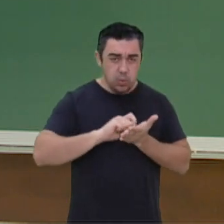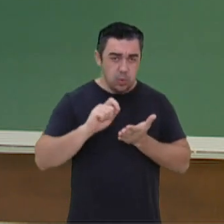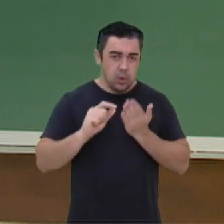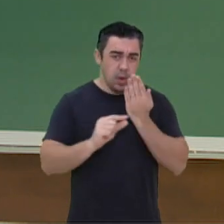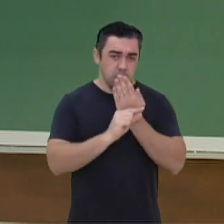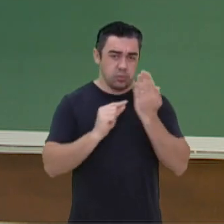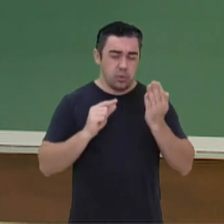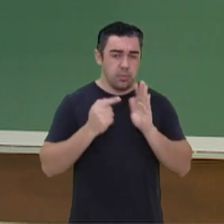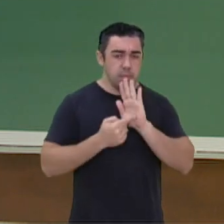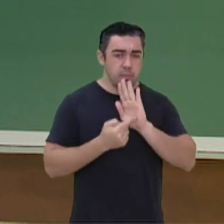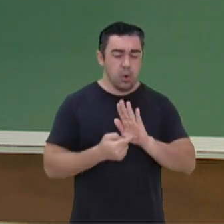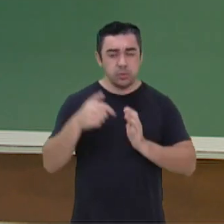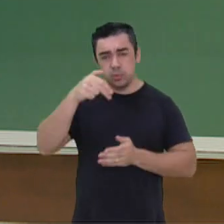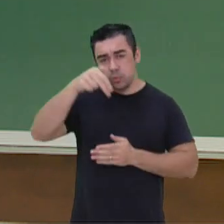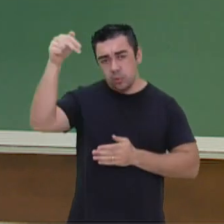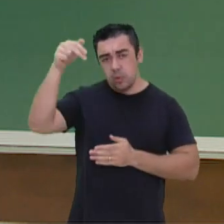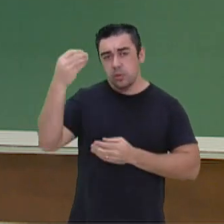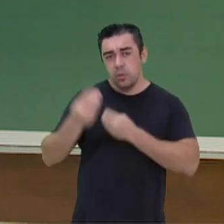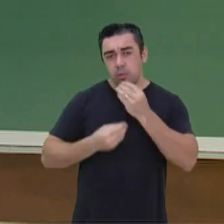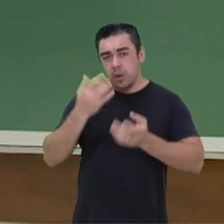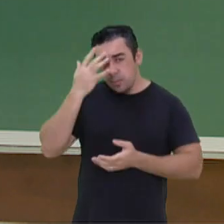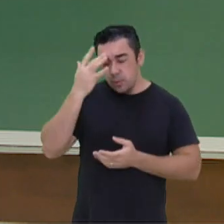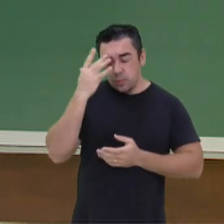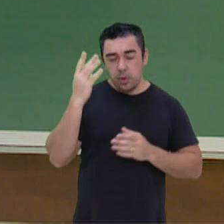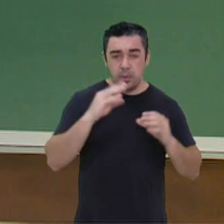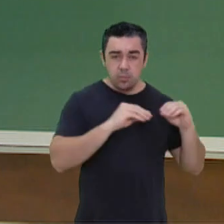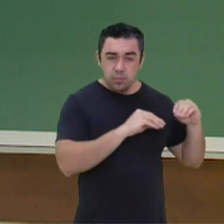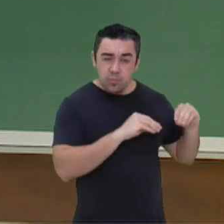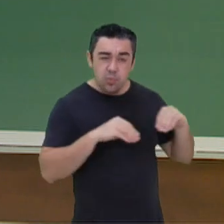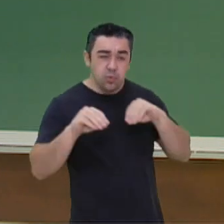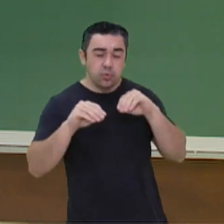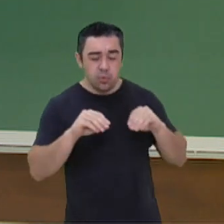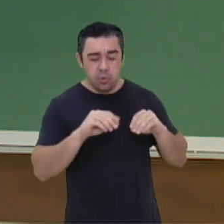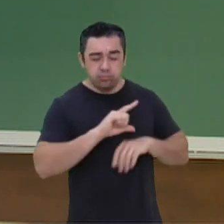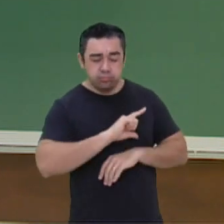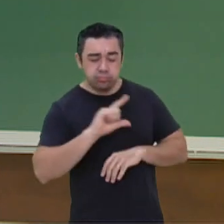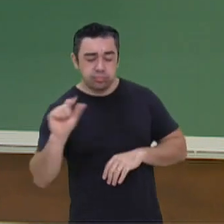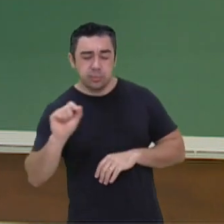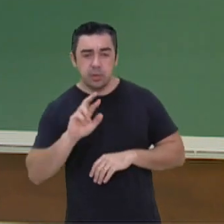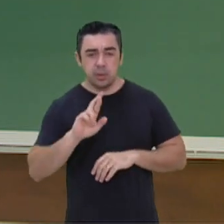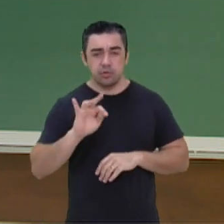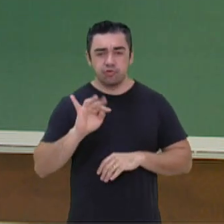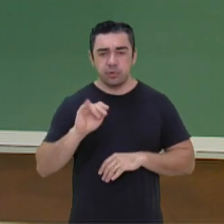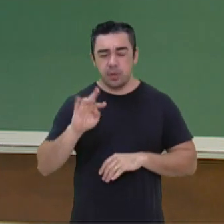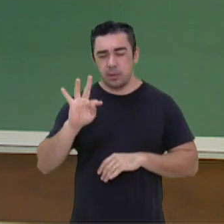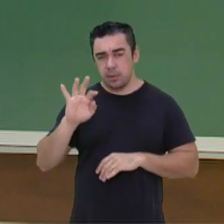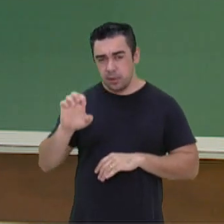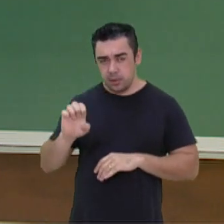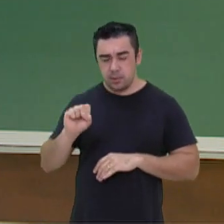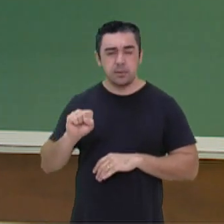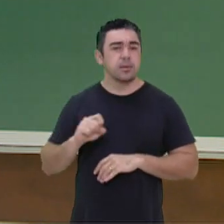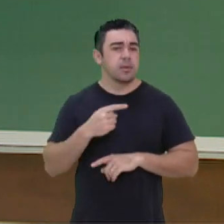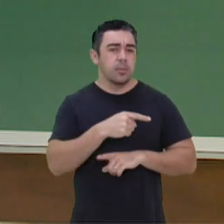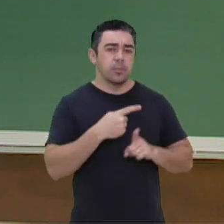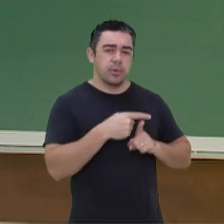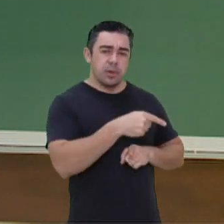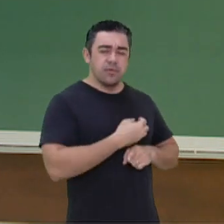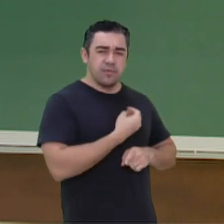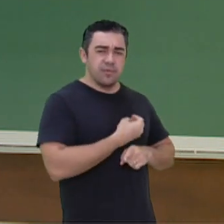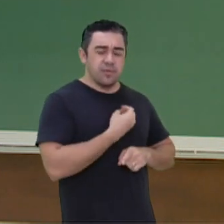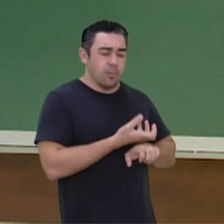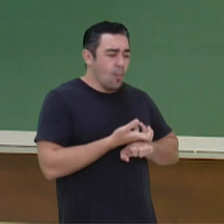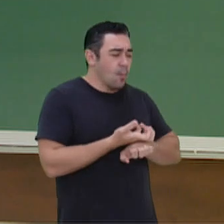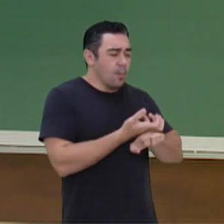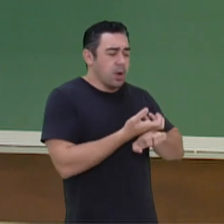do Nordeste mostrando ali os retirantes, ou seja, aquela vida que dá secura, propriamente dita, a